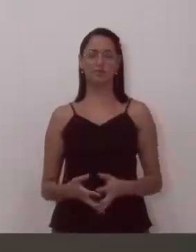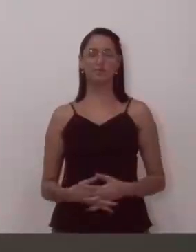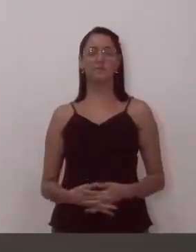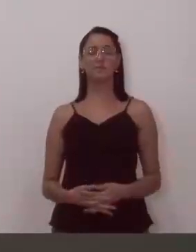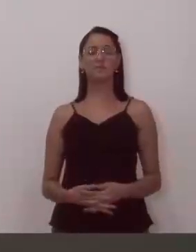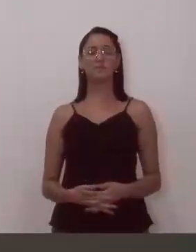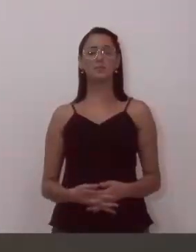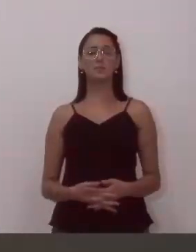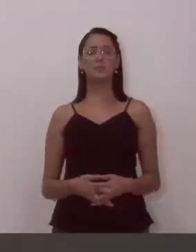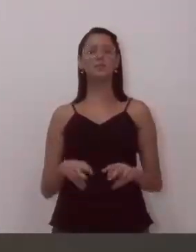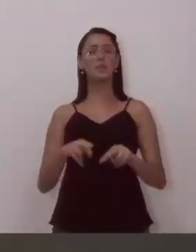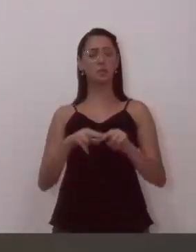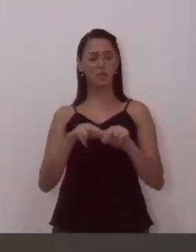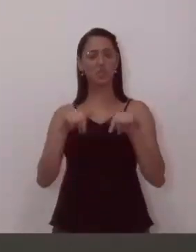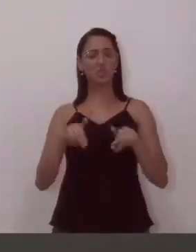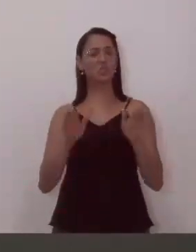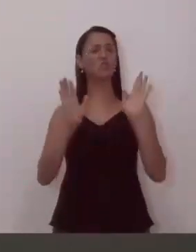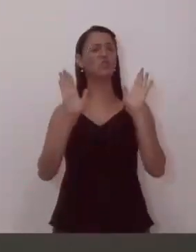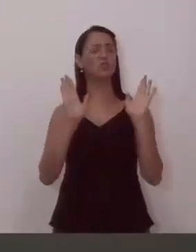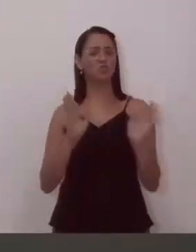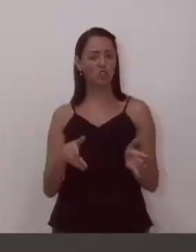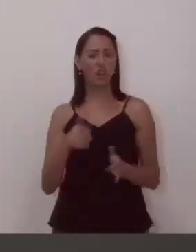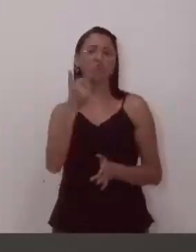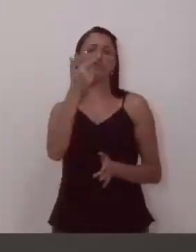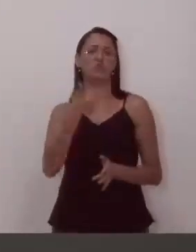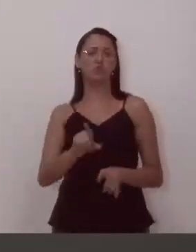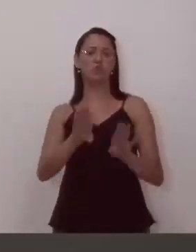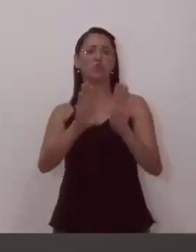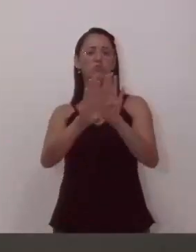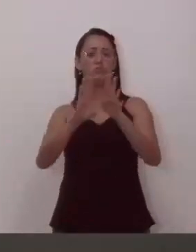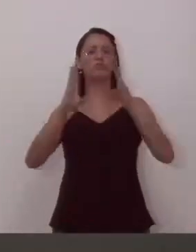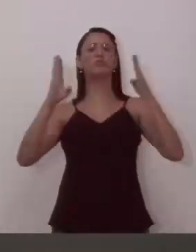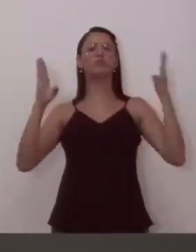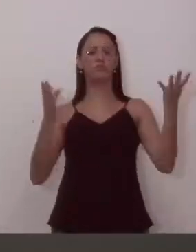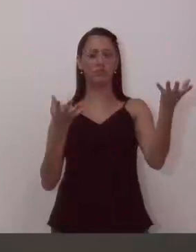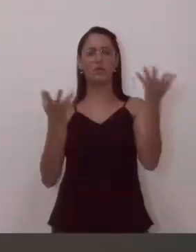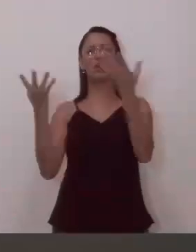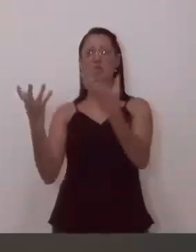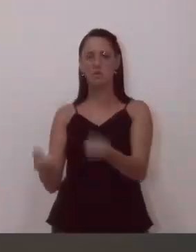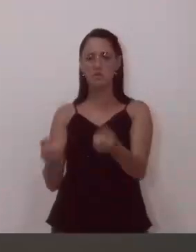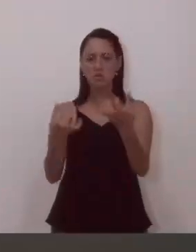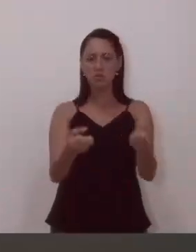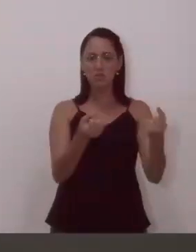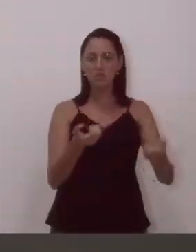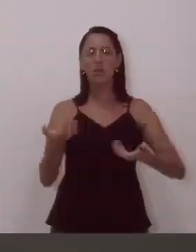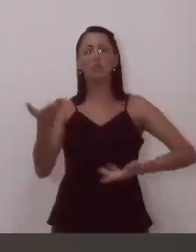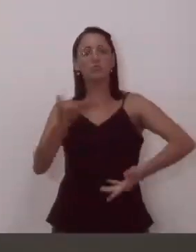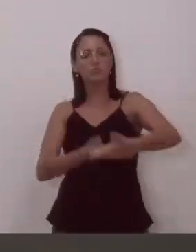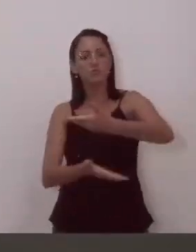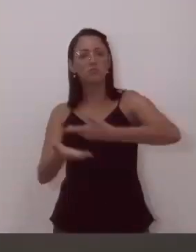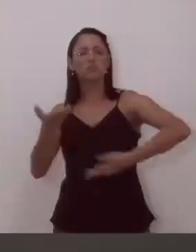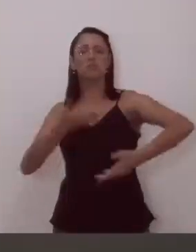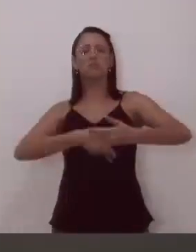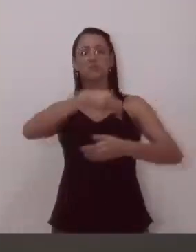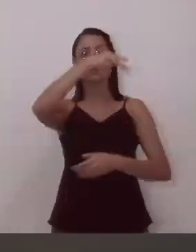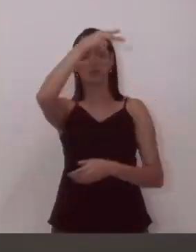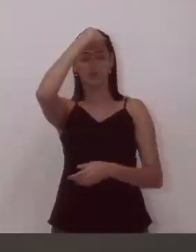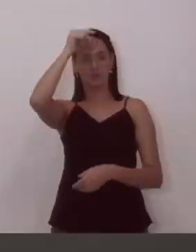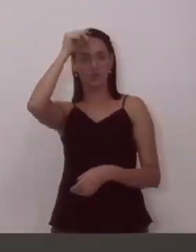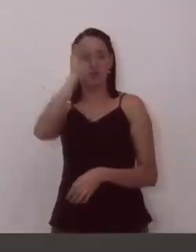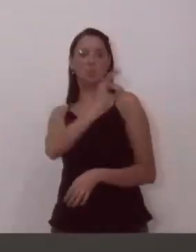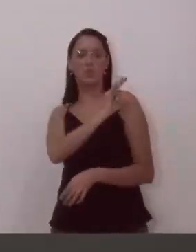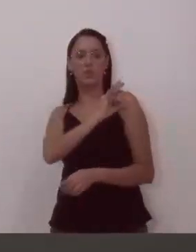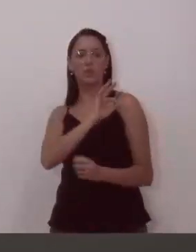Então essa casa já abriu as portas mais uma vez, e vamos intermediar para que o prefeito sente e faça uma